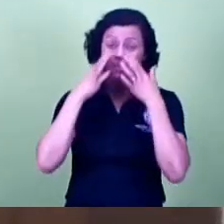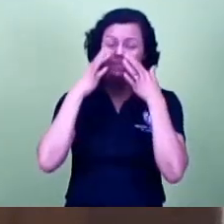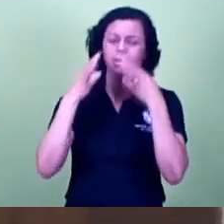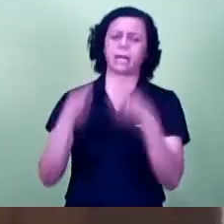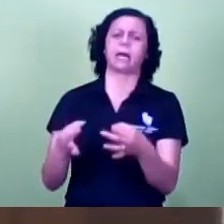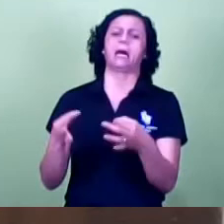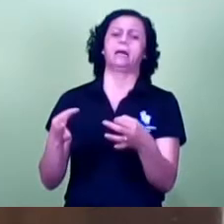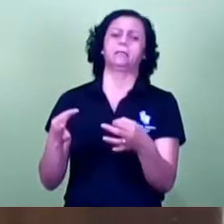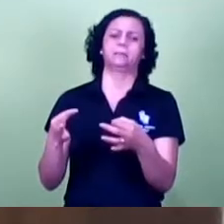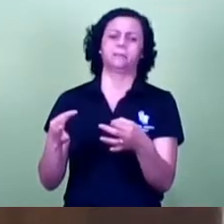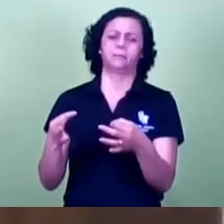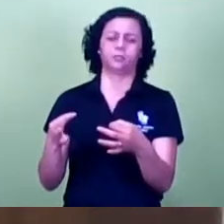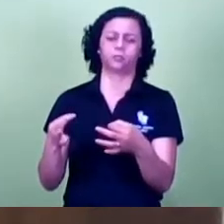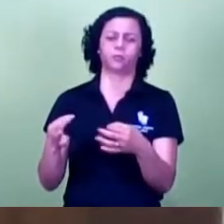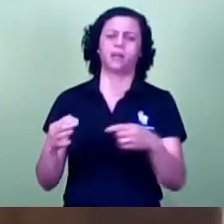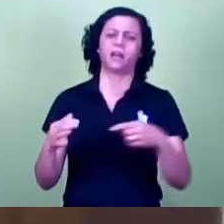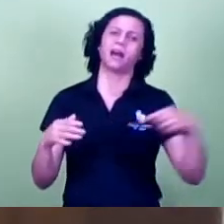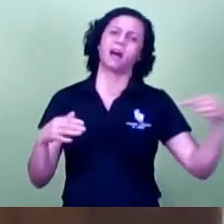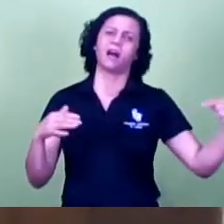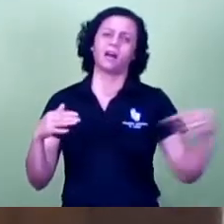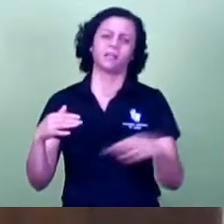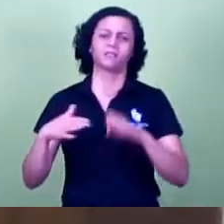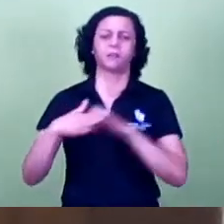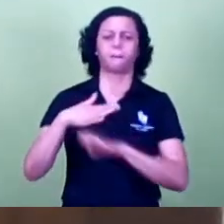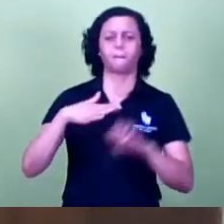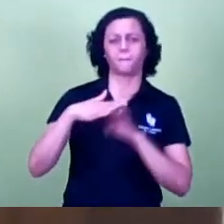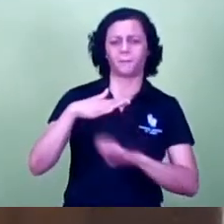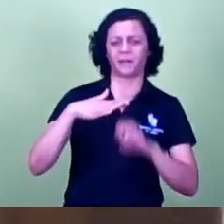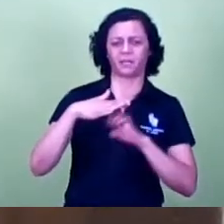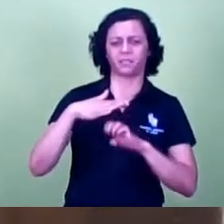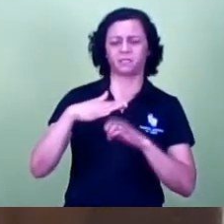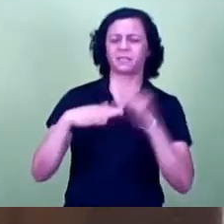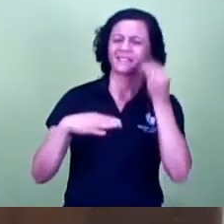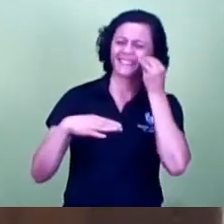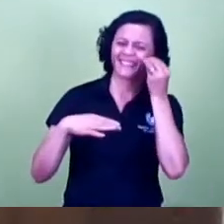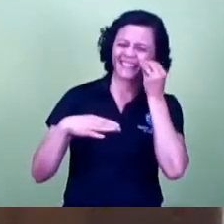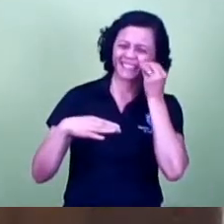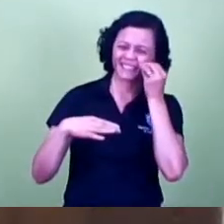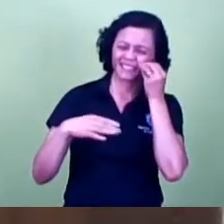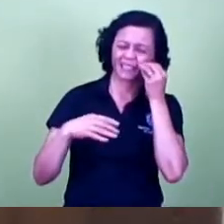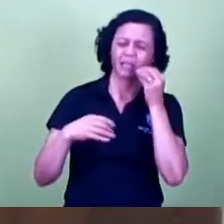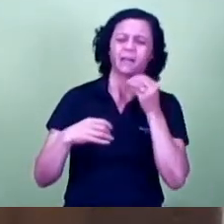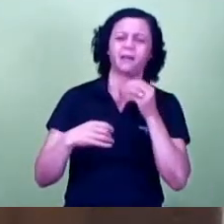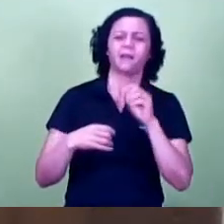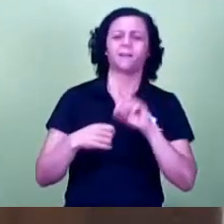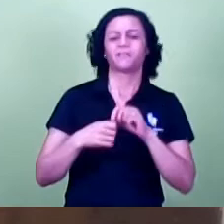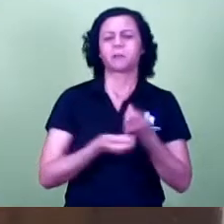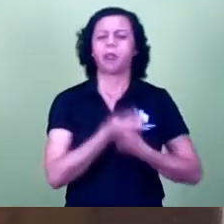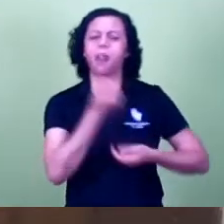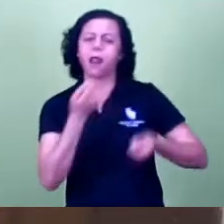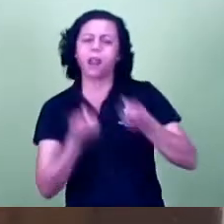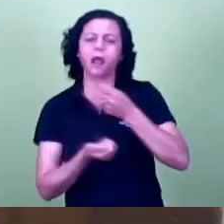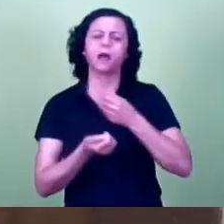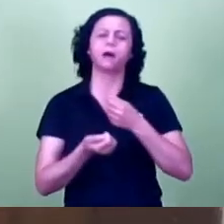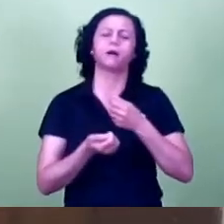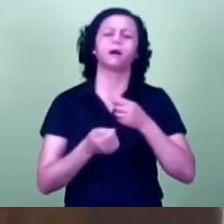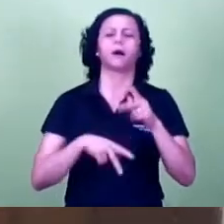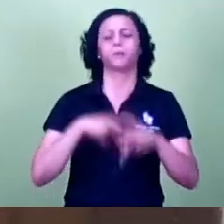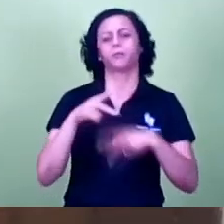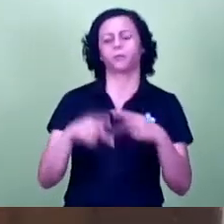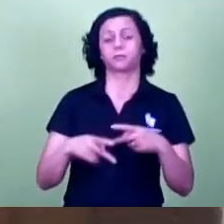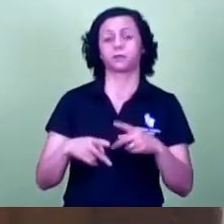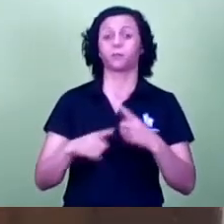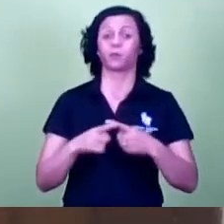entrar empresas aqui que venham tentar fazer coisas que possam prejudicar a todos nós e depois para tirar